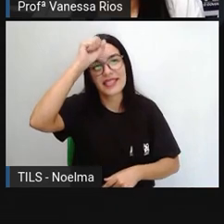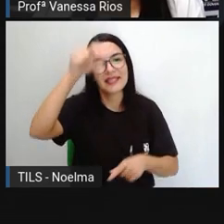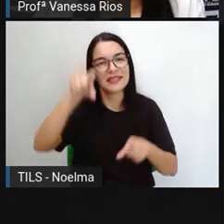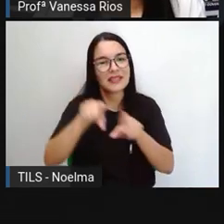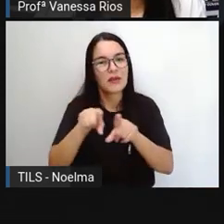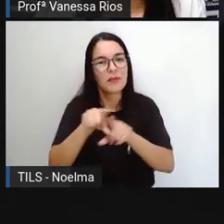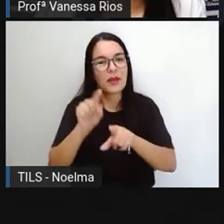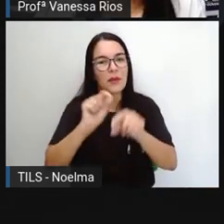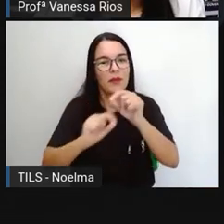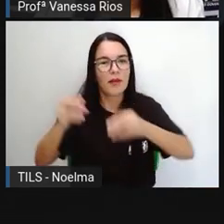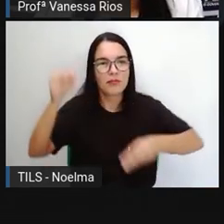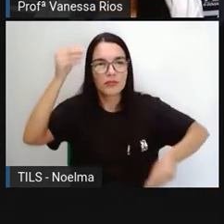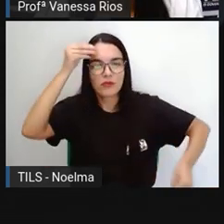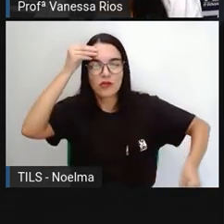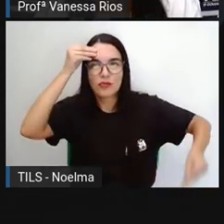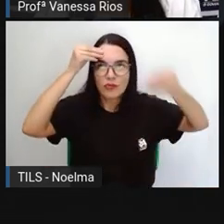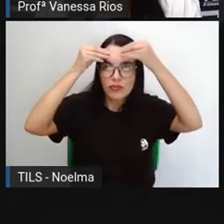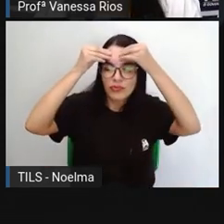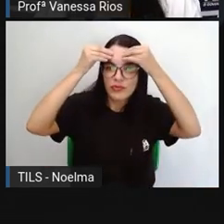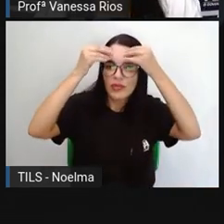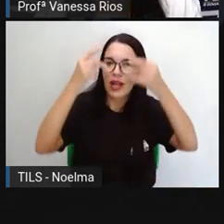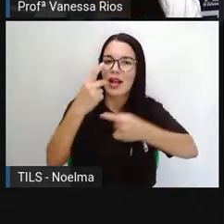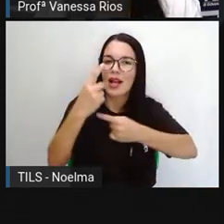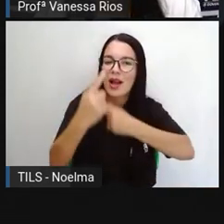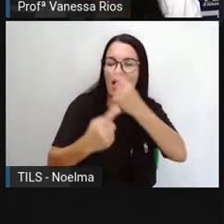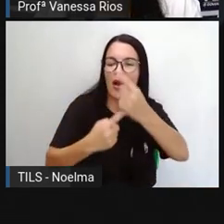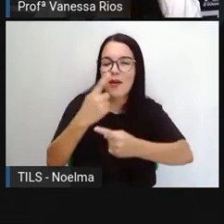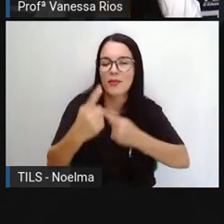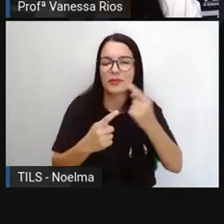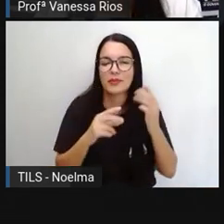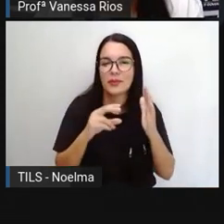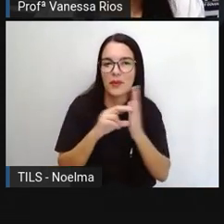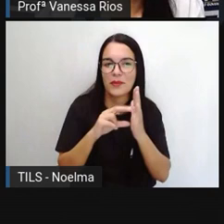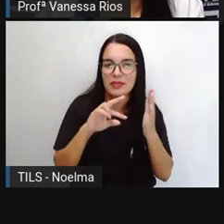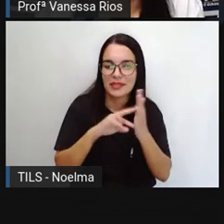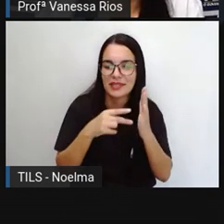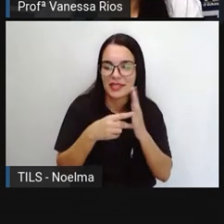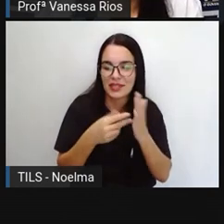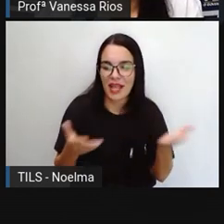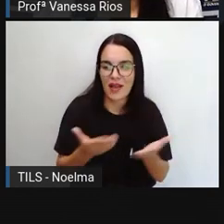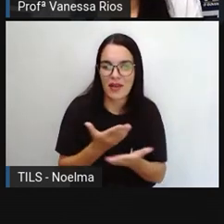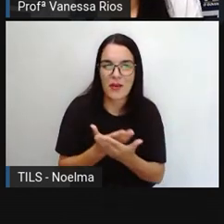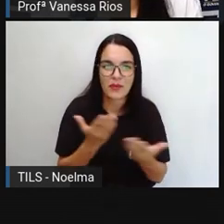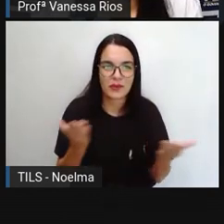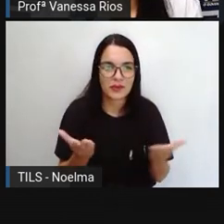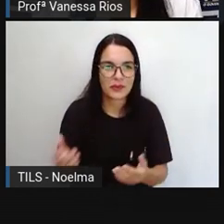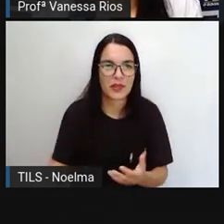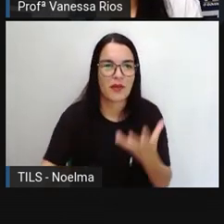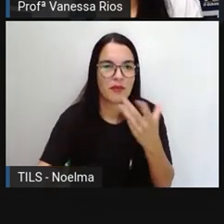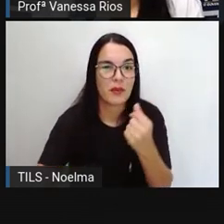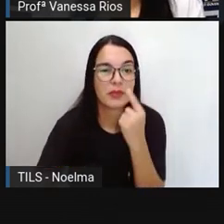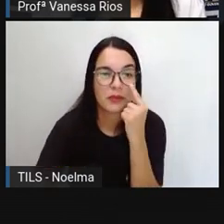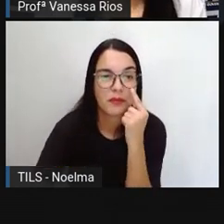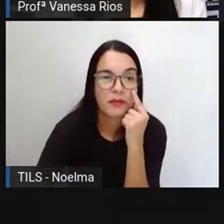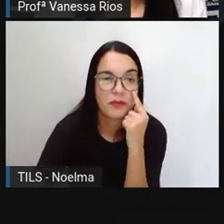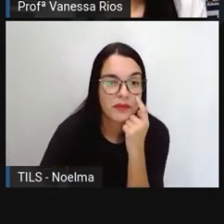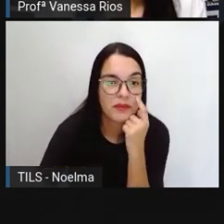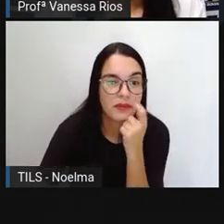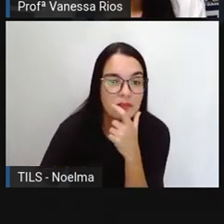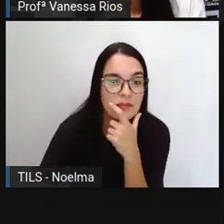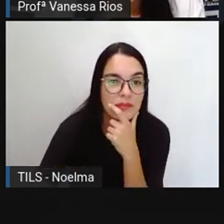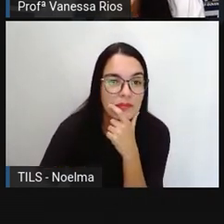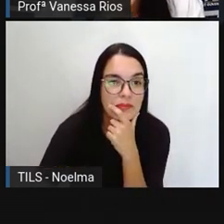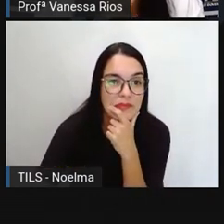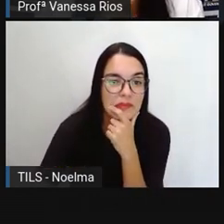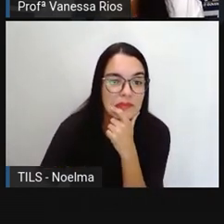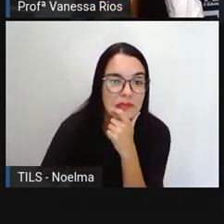de certa forma, fixar alguns dos conceitos que nós estudamos na videoaula de hoje. Então, olhem só, como vocês já sabem